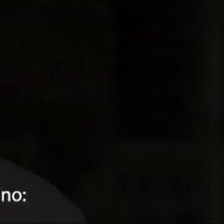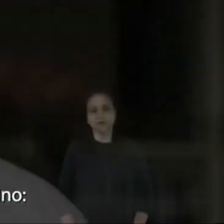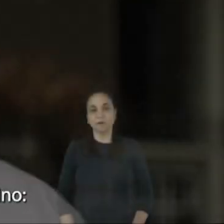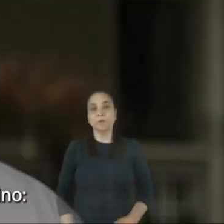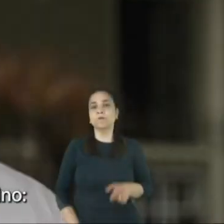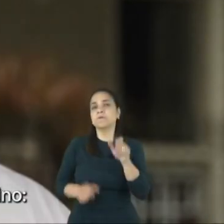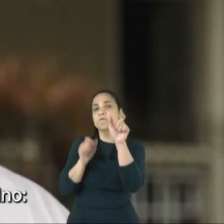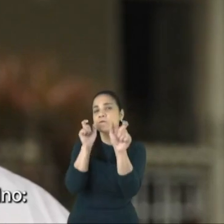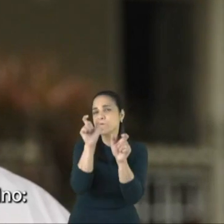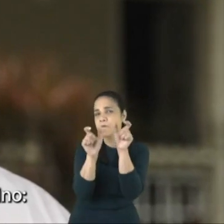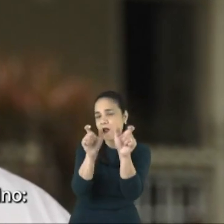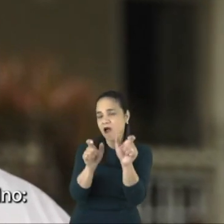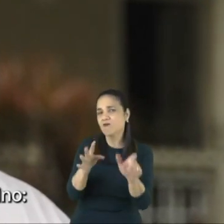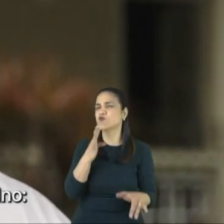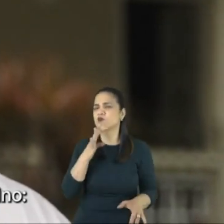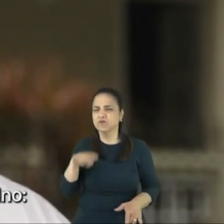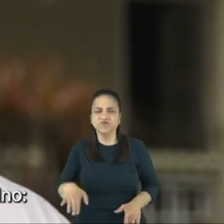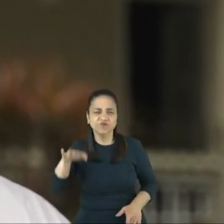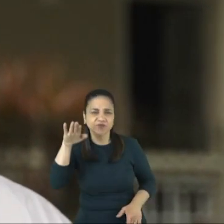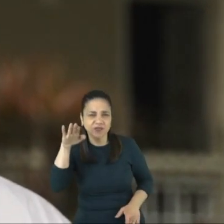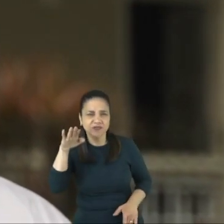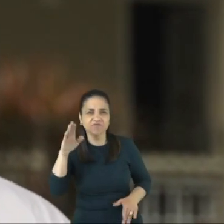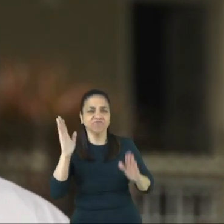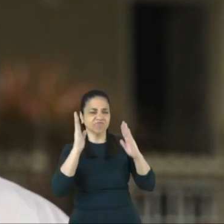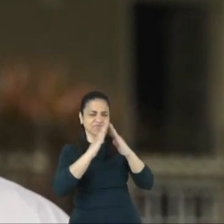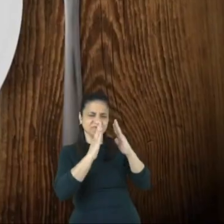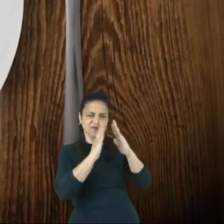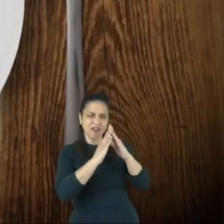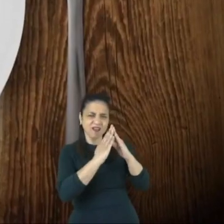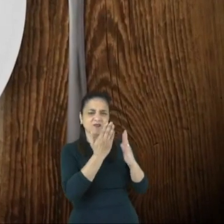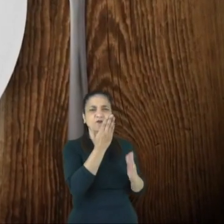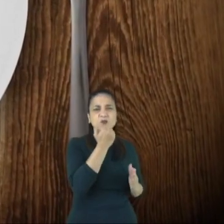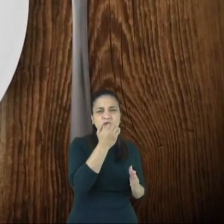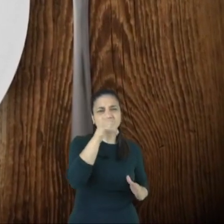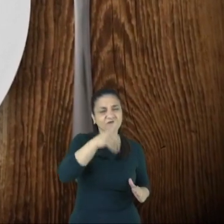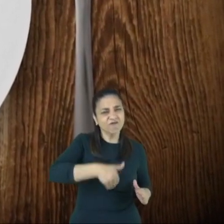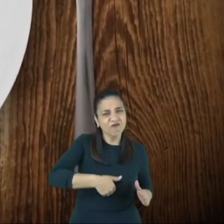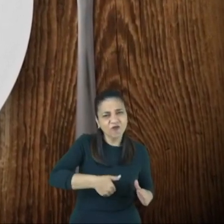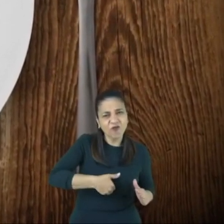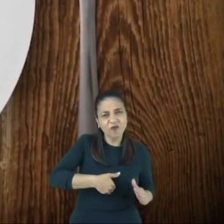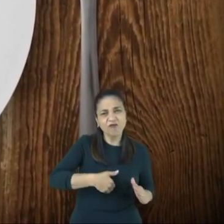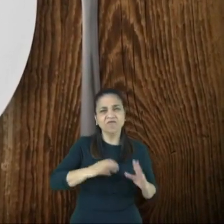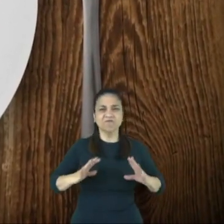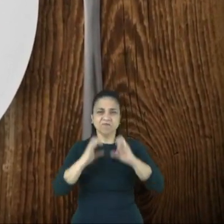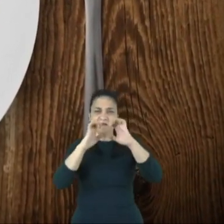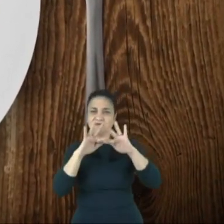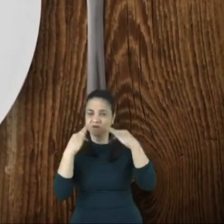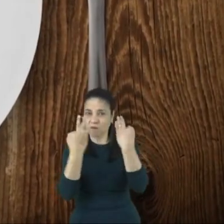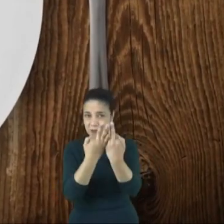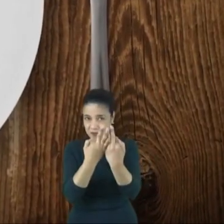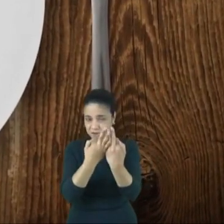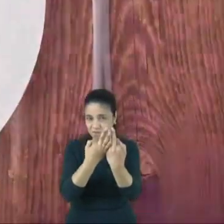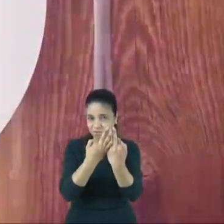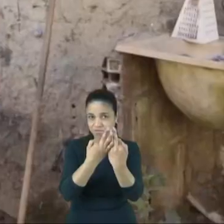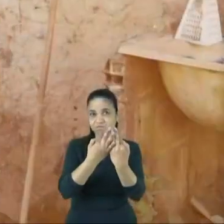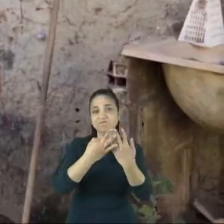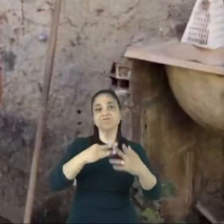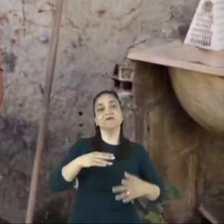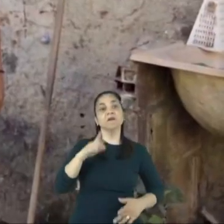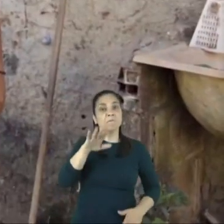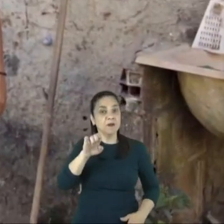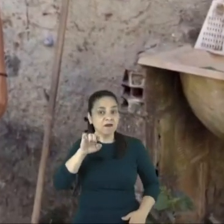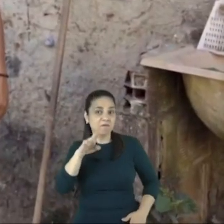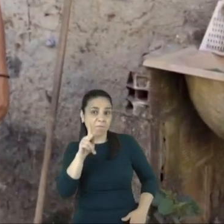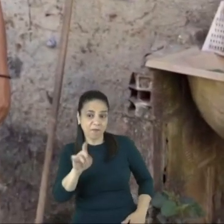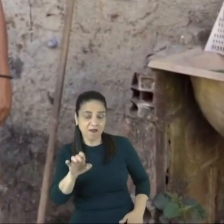Tem um ditado que eu conheço desde menino. Em casa que falta pão, todos brigam, ninguém tem razão. Que mãe ou pai